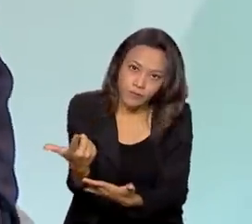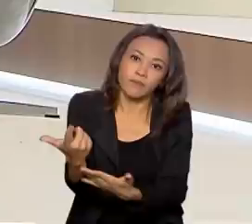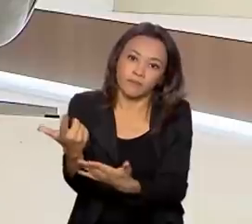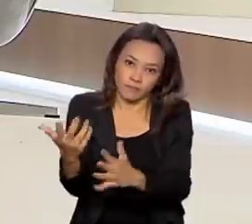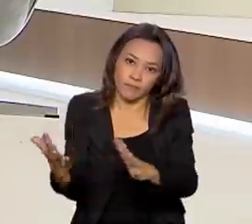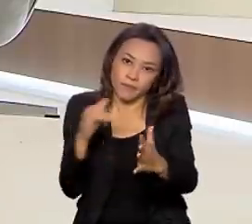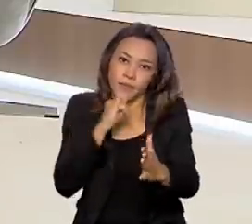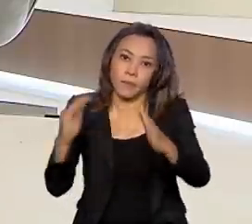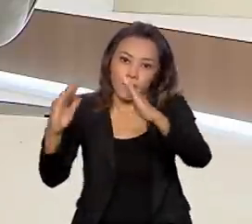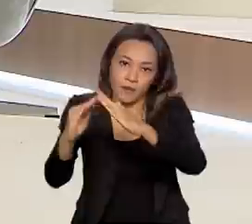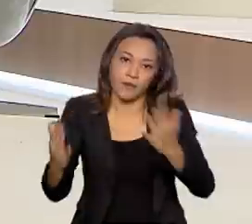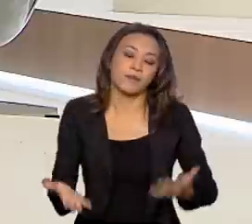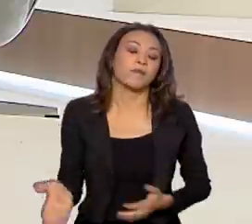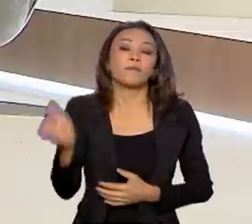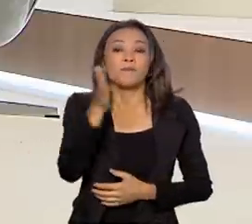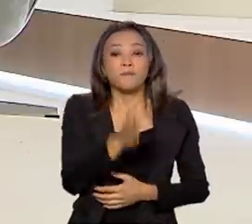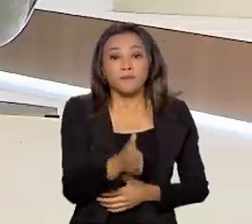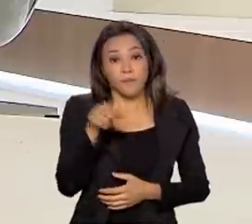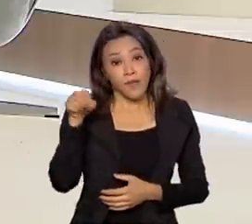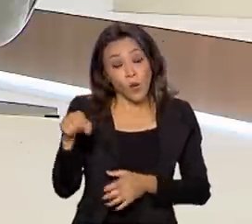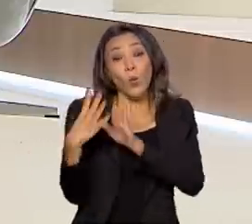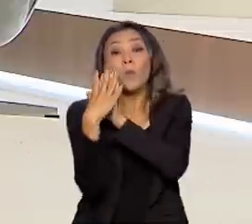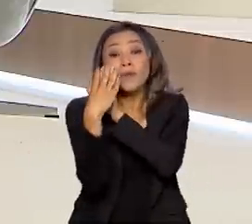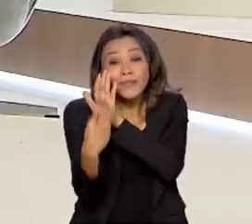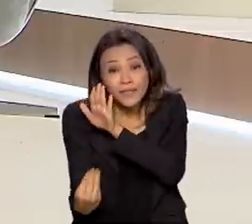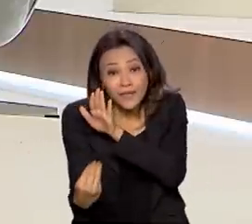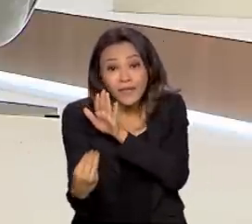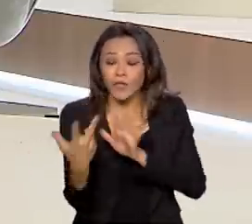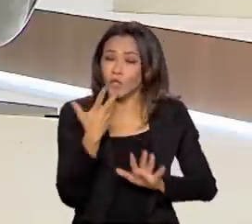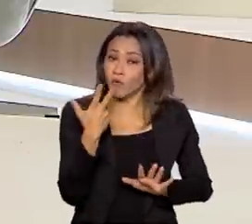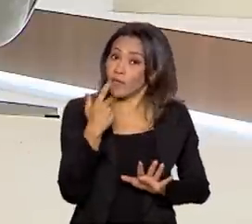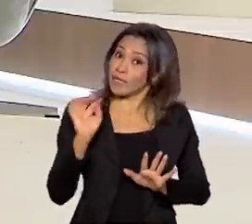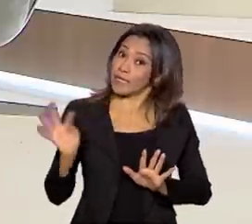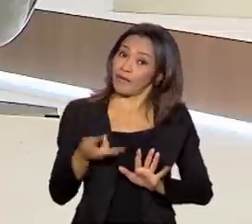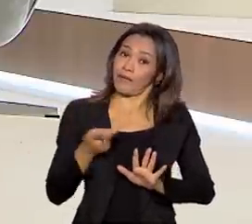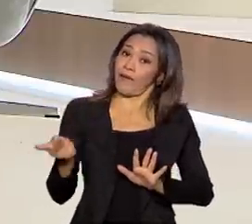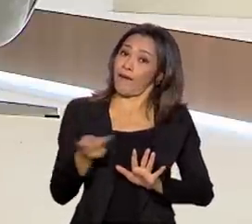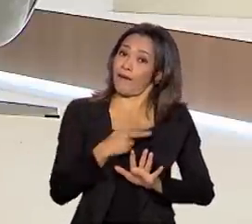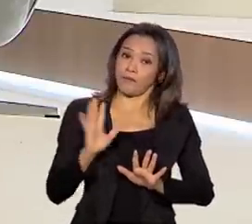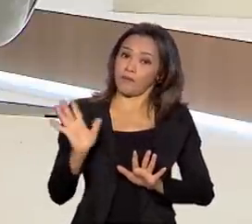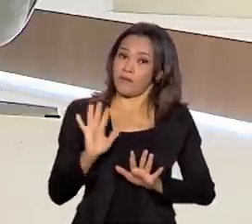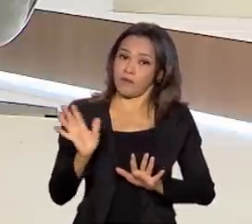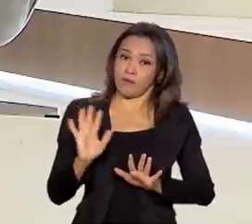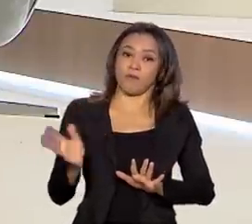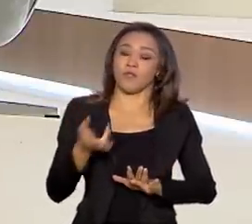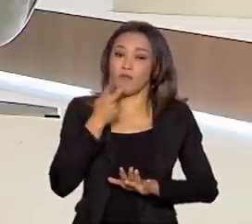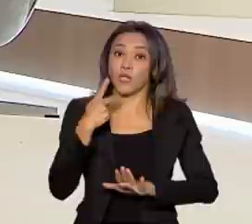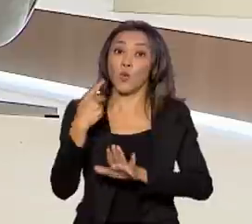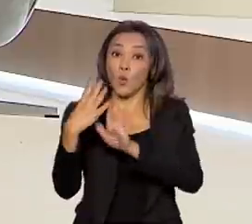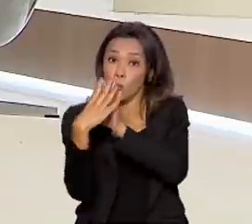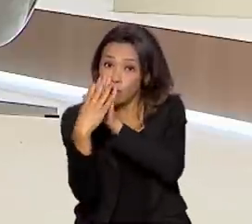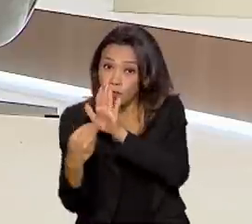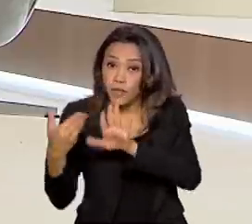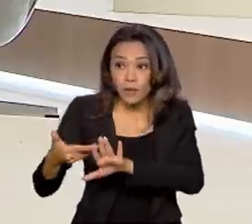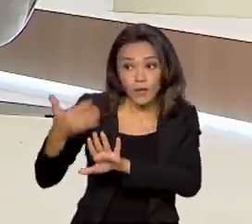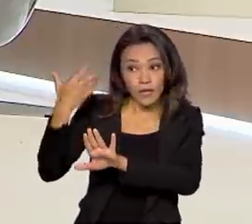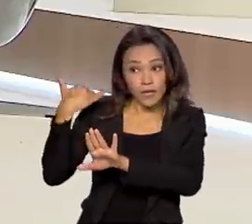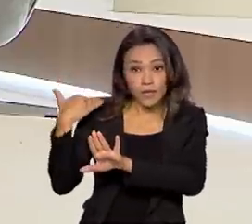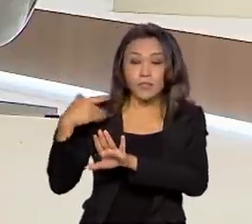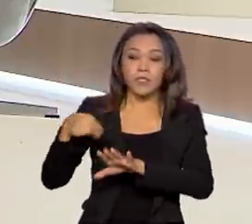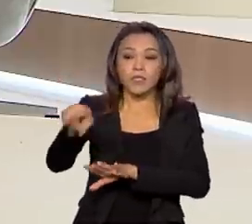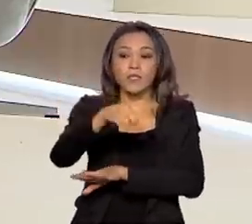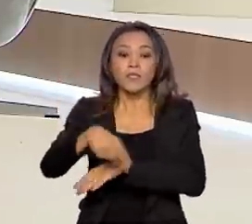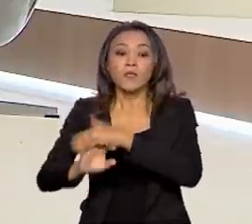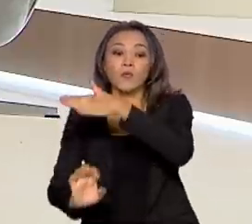Na forma que ele foi concebido, e eu não estou dizendo que estava errado, eu só estou dizendo como ele estava concebido, as instituições financeiras